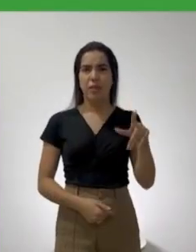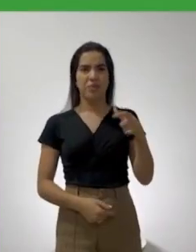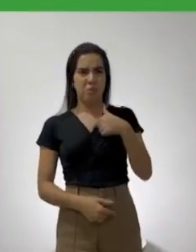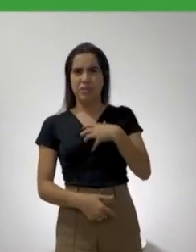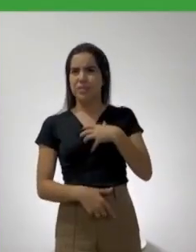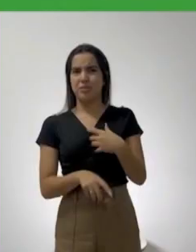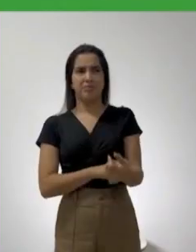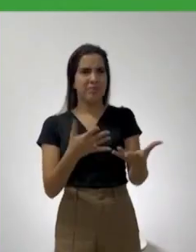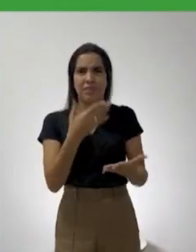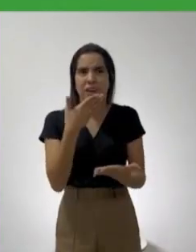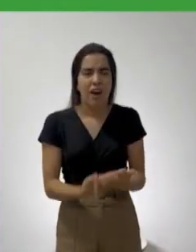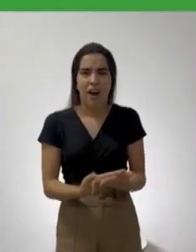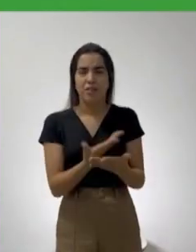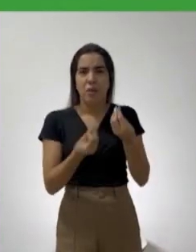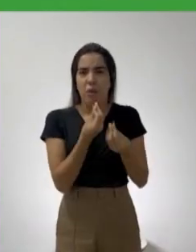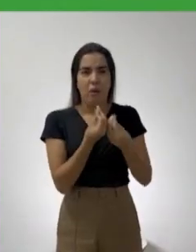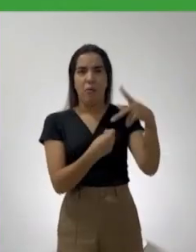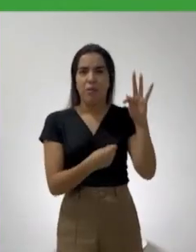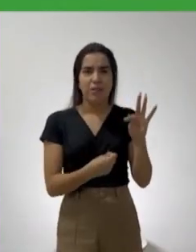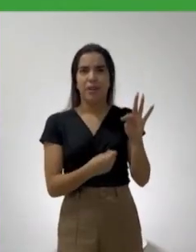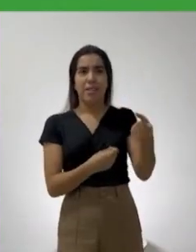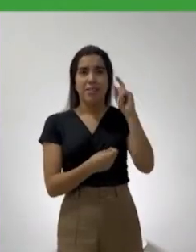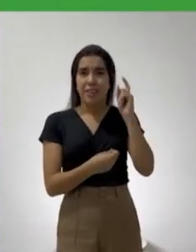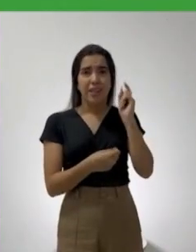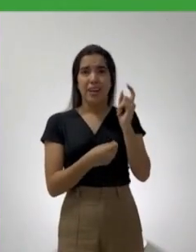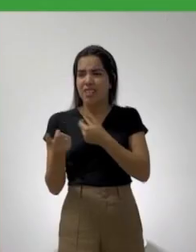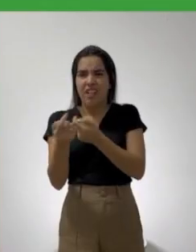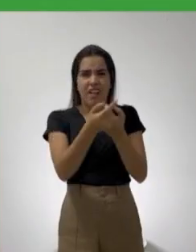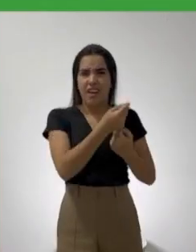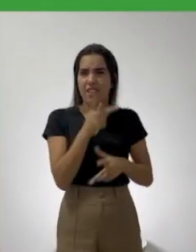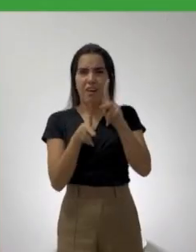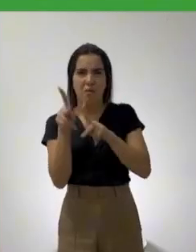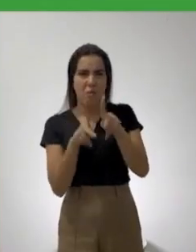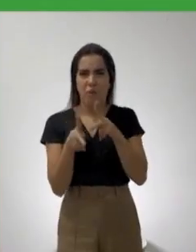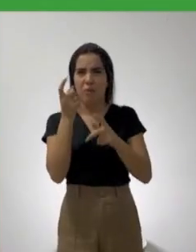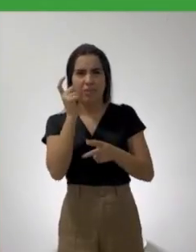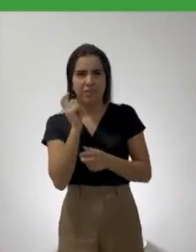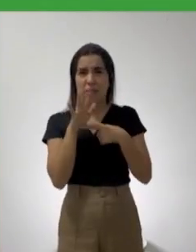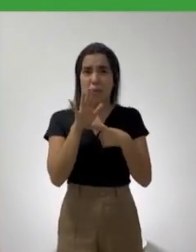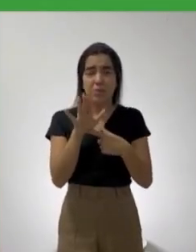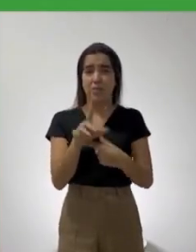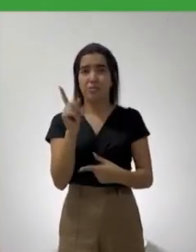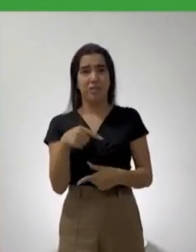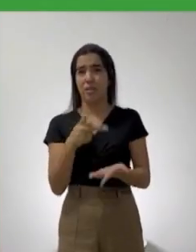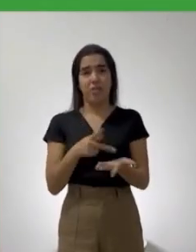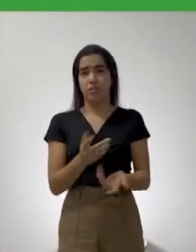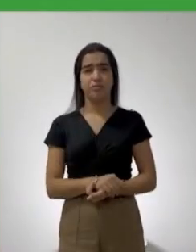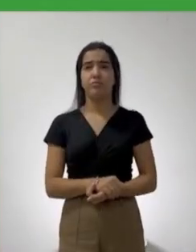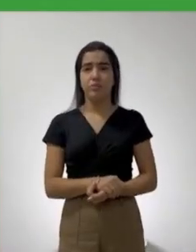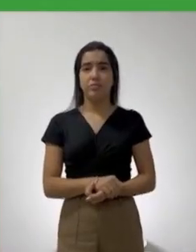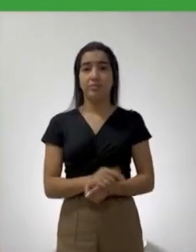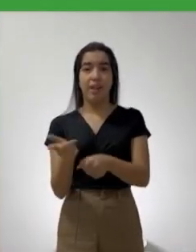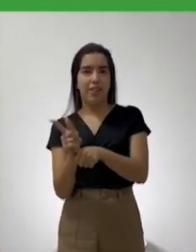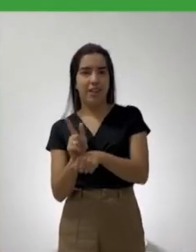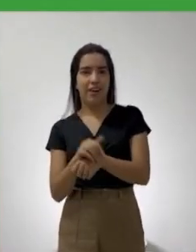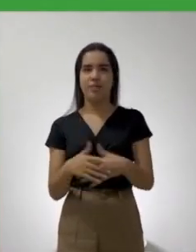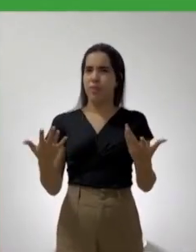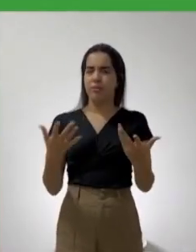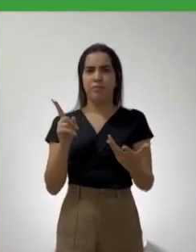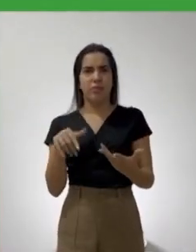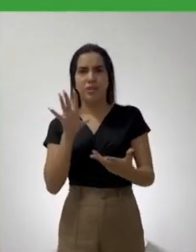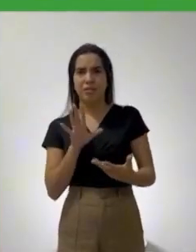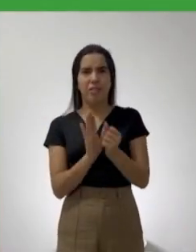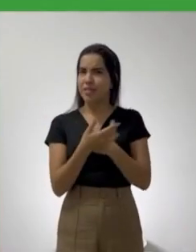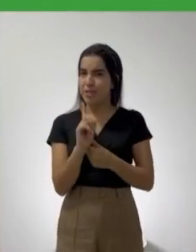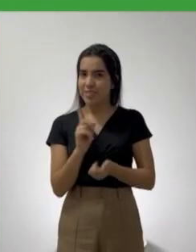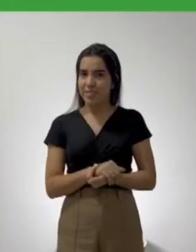capacidade do PT de tentar mentir para enganar a população e tentar mostrar o que não é. Que é o Lilás. Mas não é só isso que ela está escondendo. Está